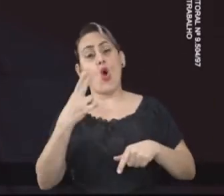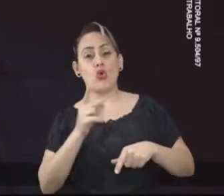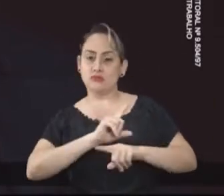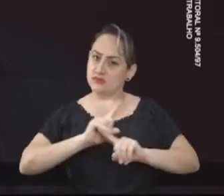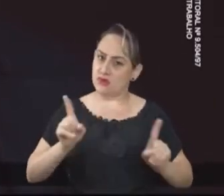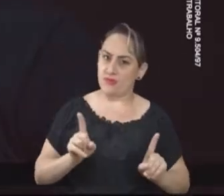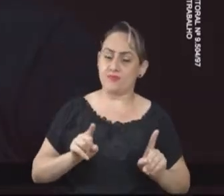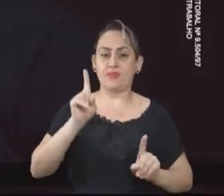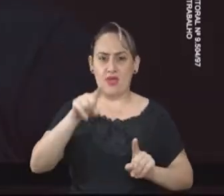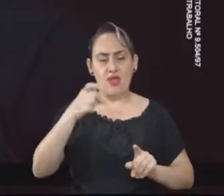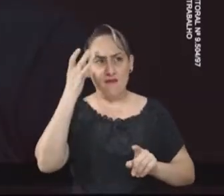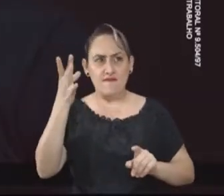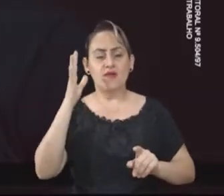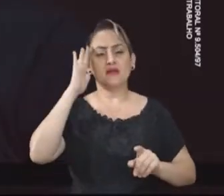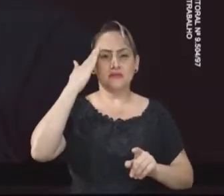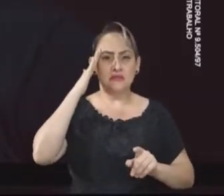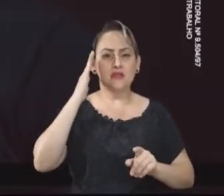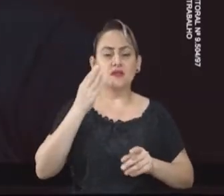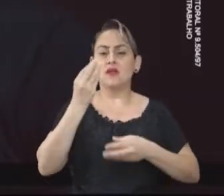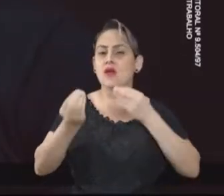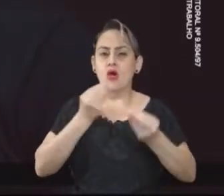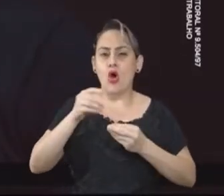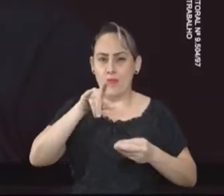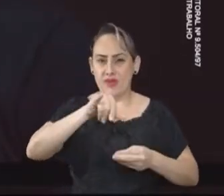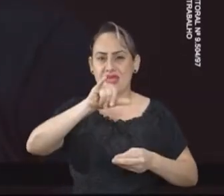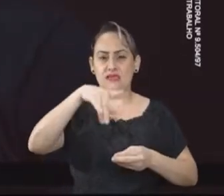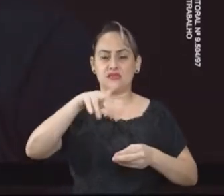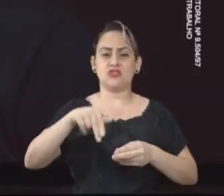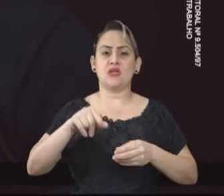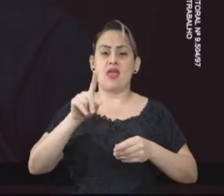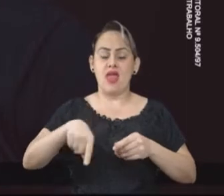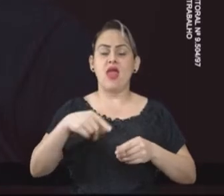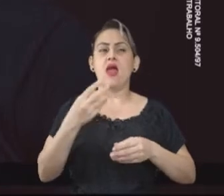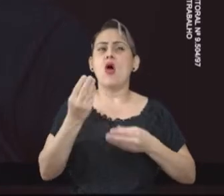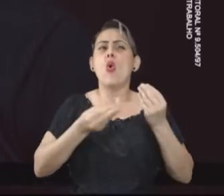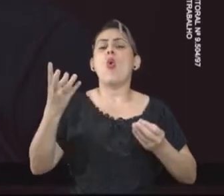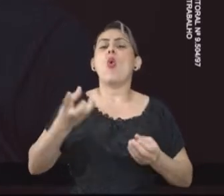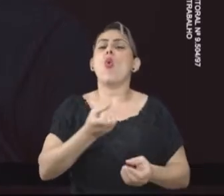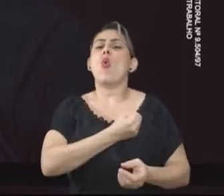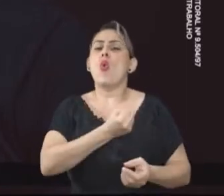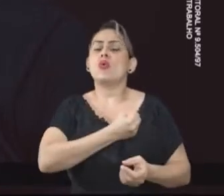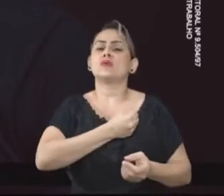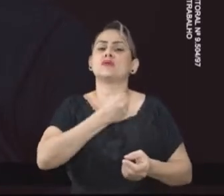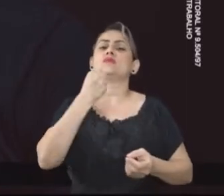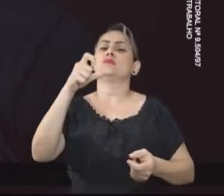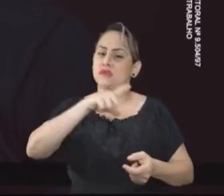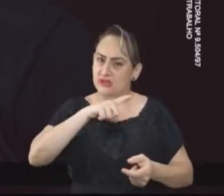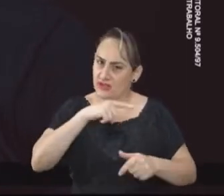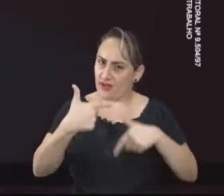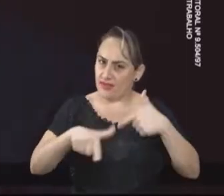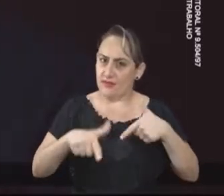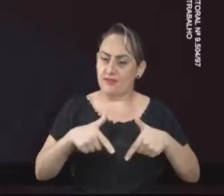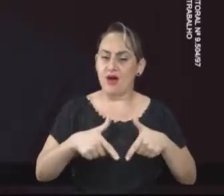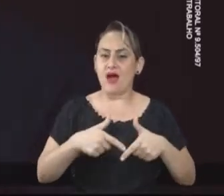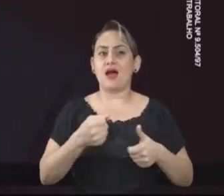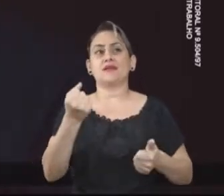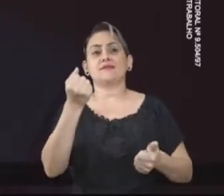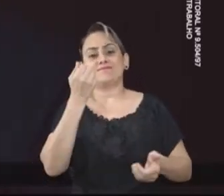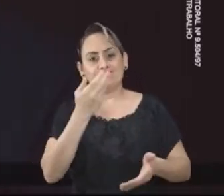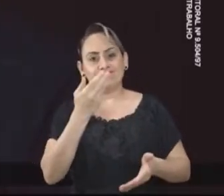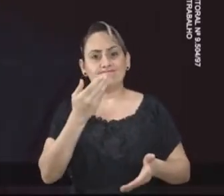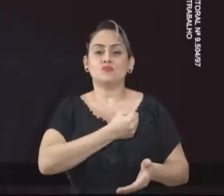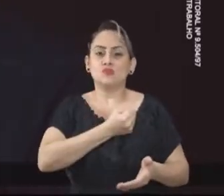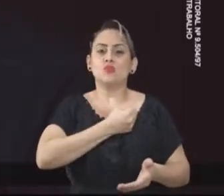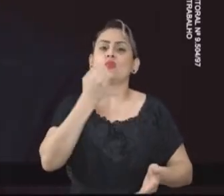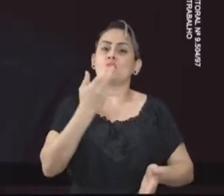fórmula desse índice. O saldo de empregos é o número de admissões menos o número de demissões. Quando esse número